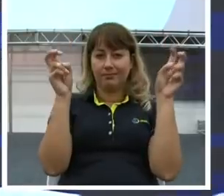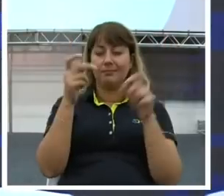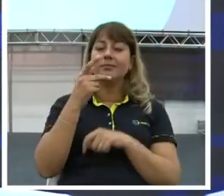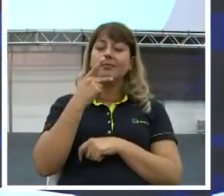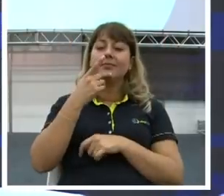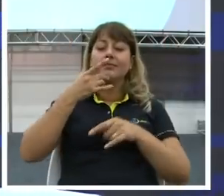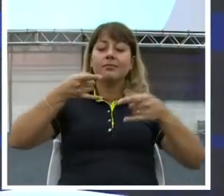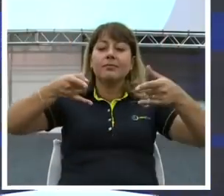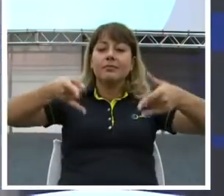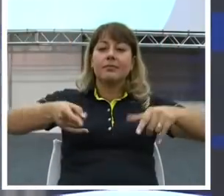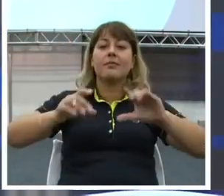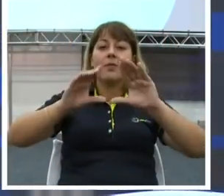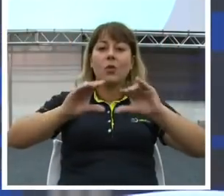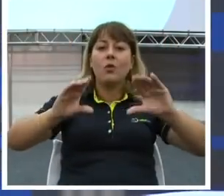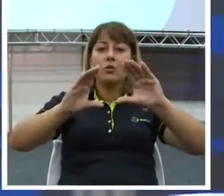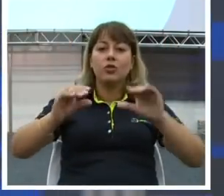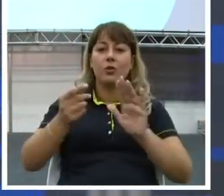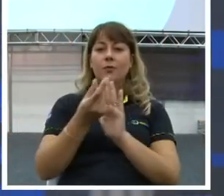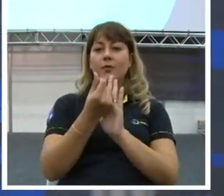Quem sabe o é colchão financeiro?